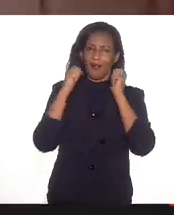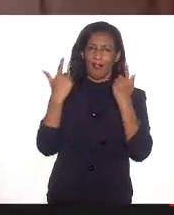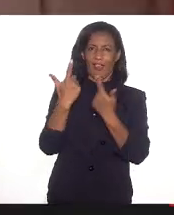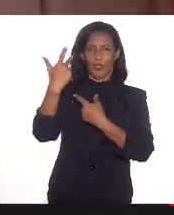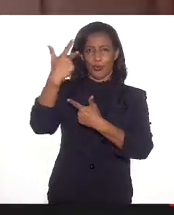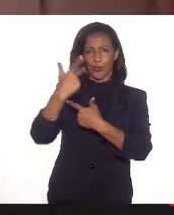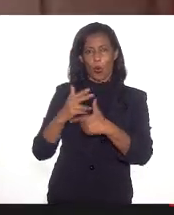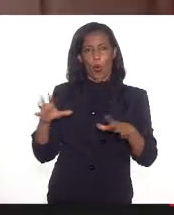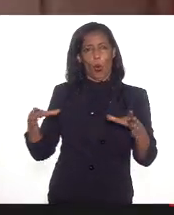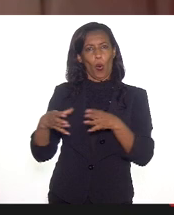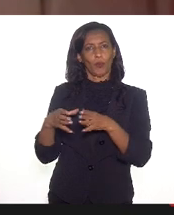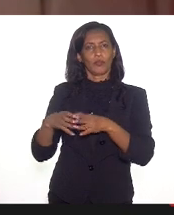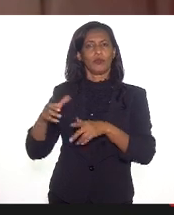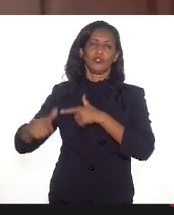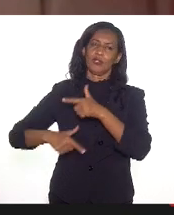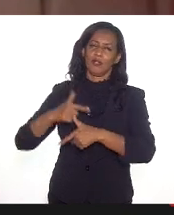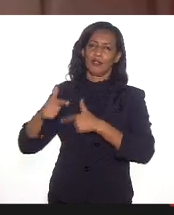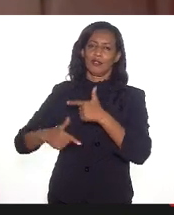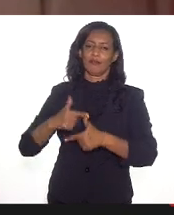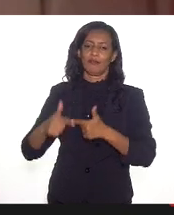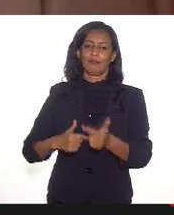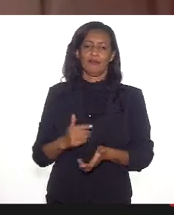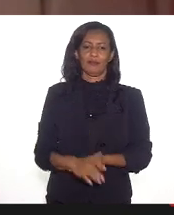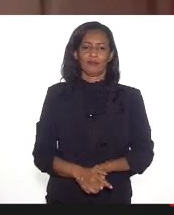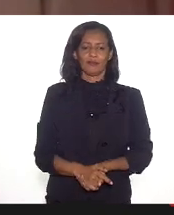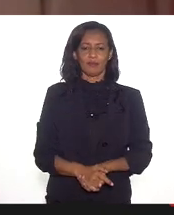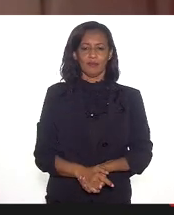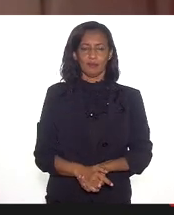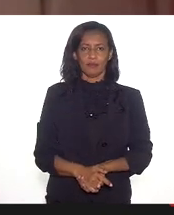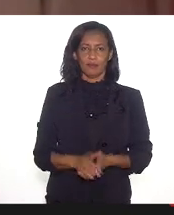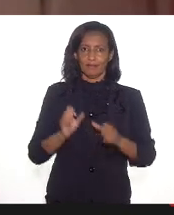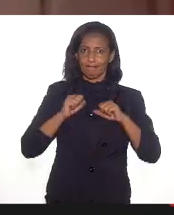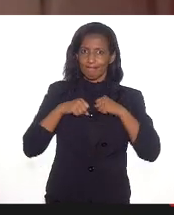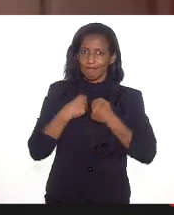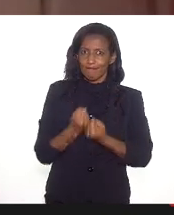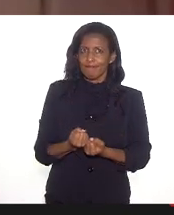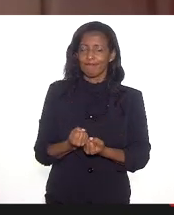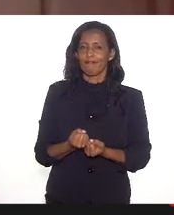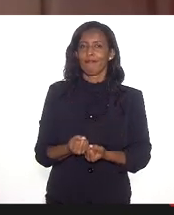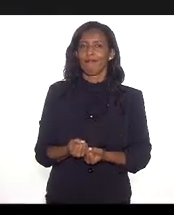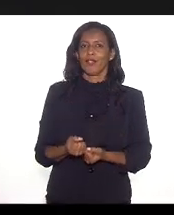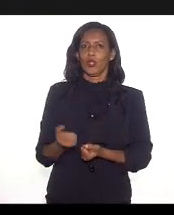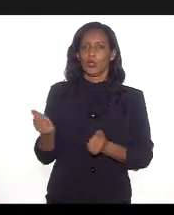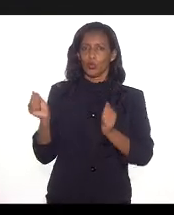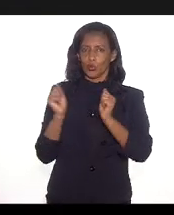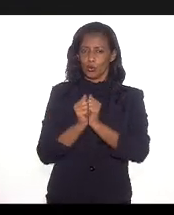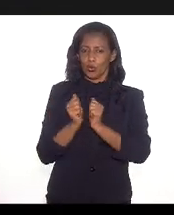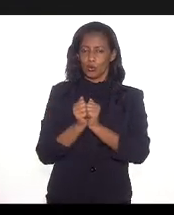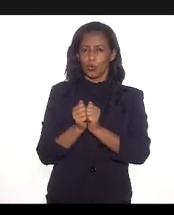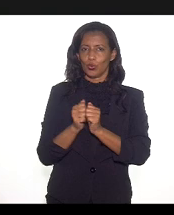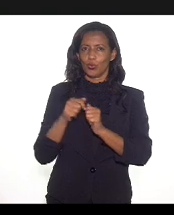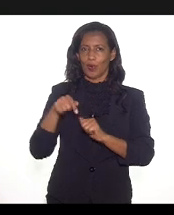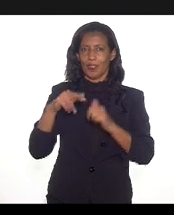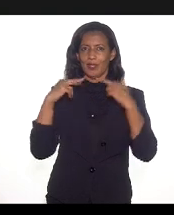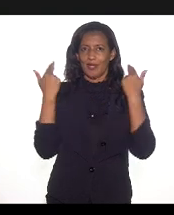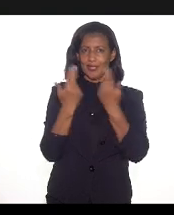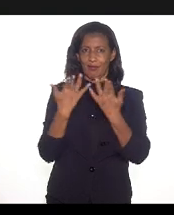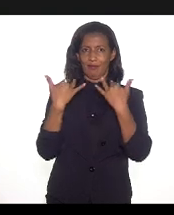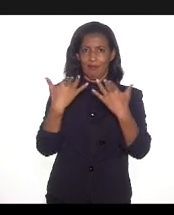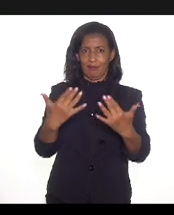Obrigada, equipe da Comissão de Trabalho, que bravamente construiu com os companheiros e companheiras dessa audiência.